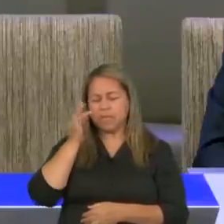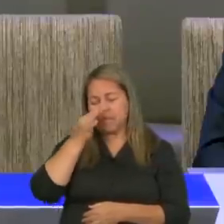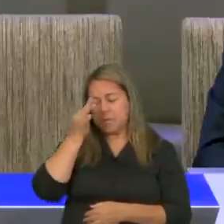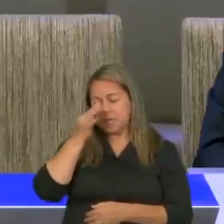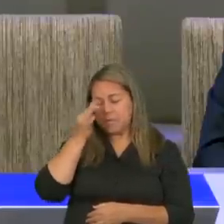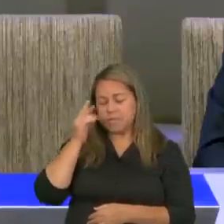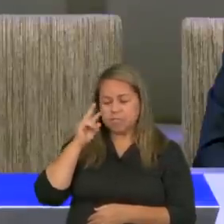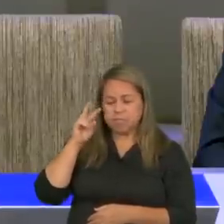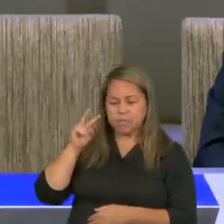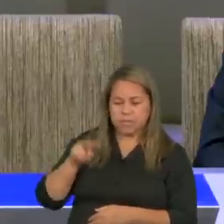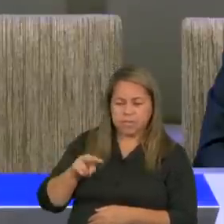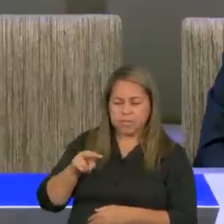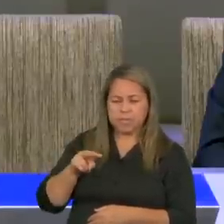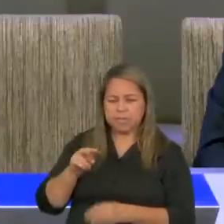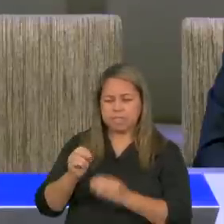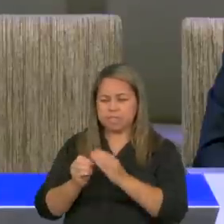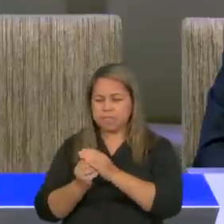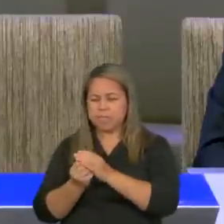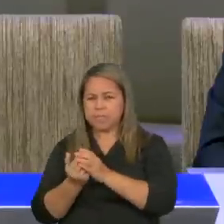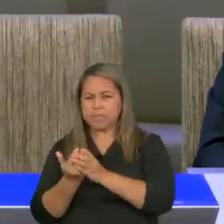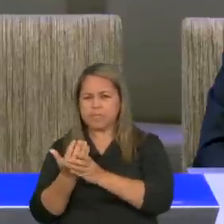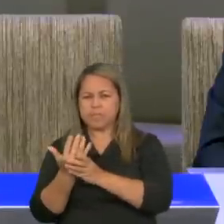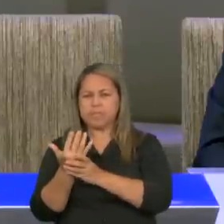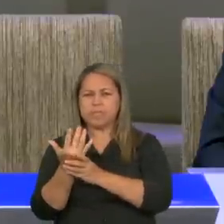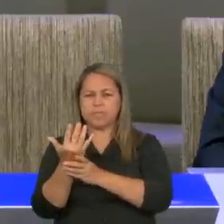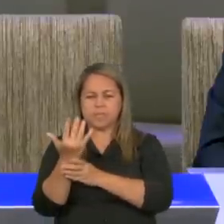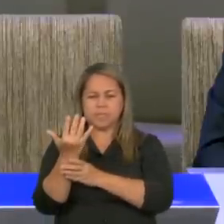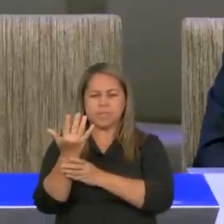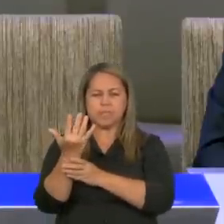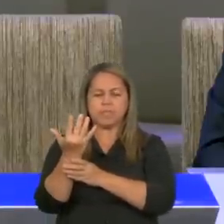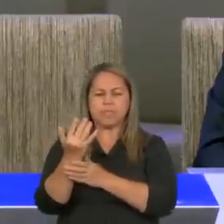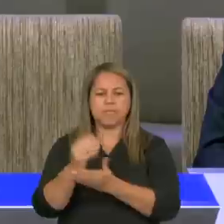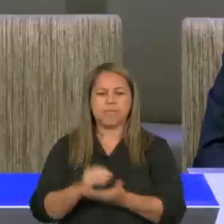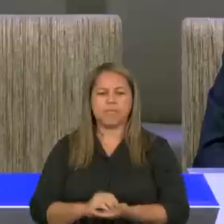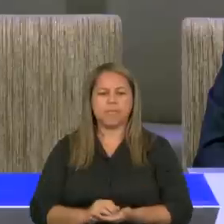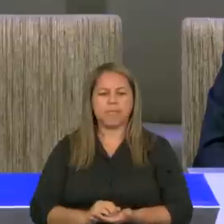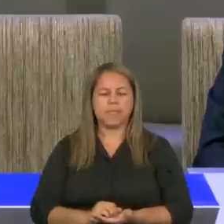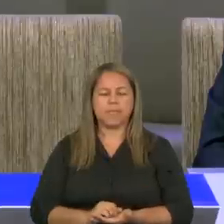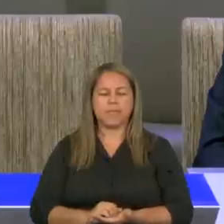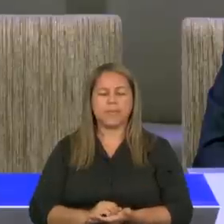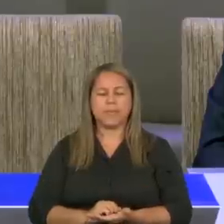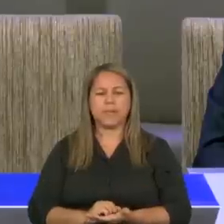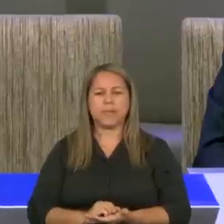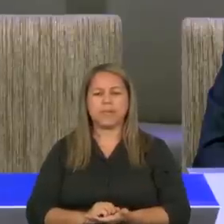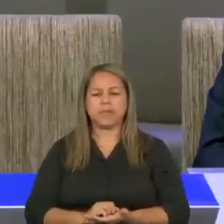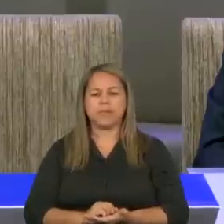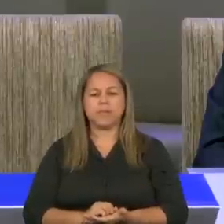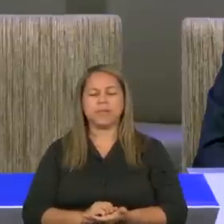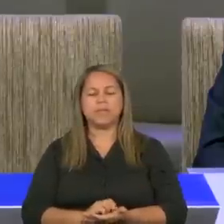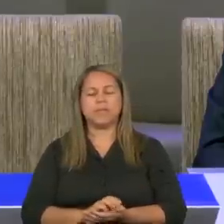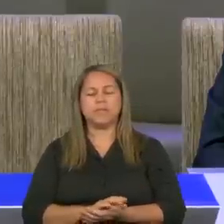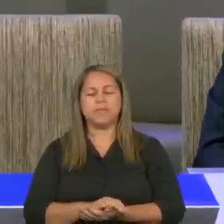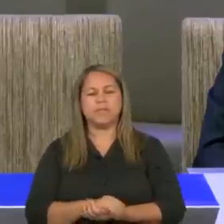as romeiras, isso aqui é a noiva,